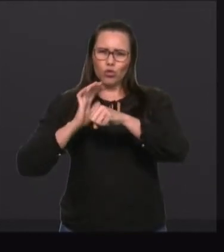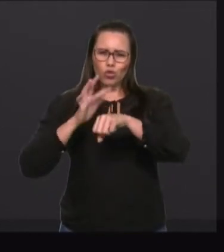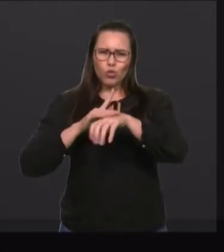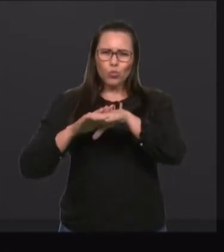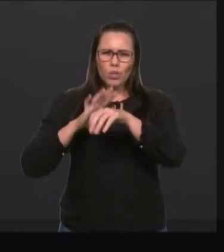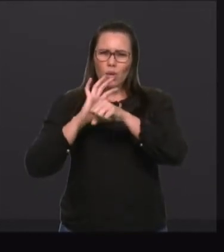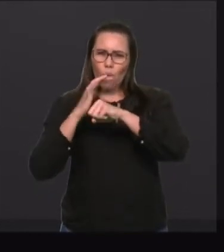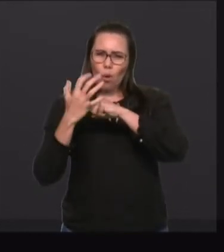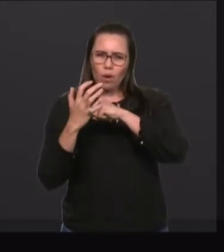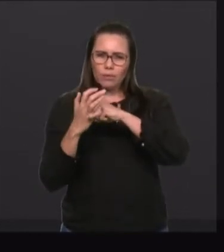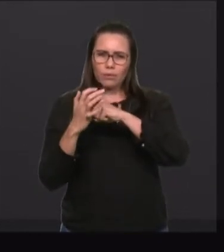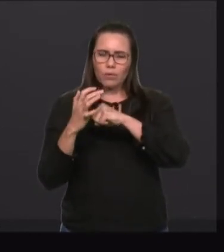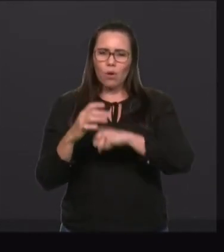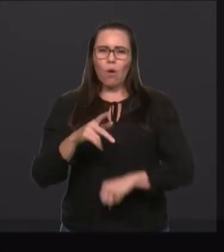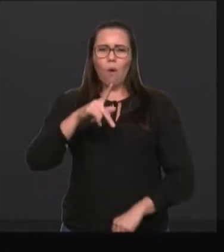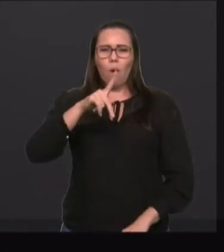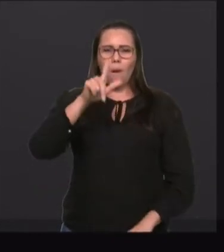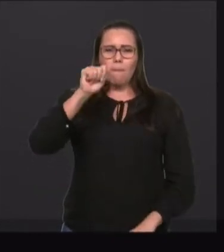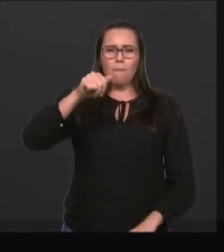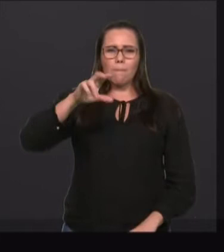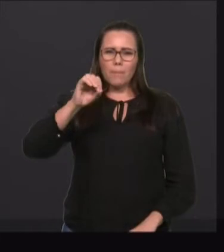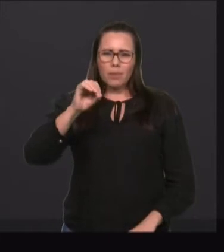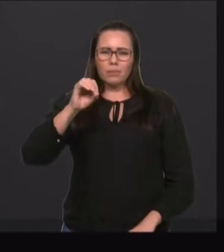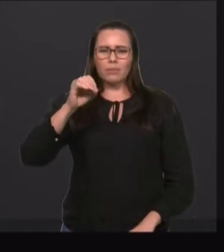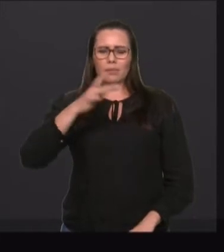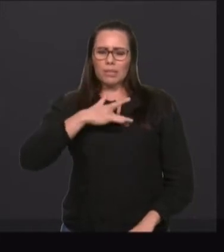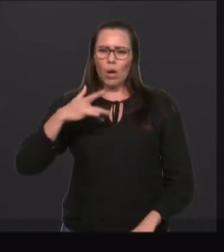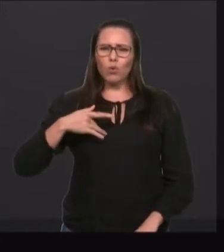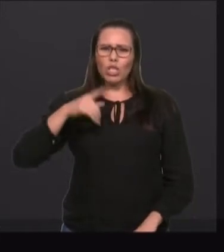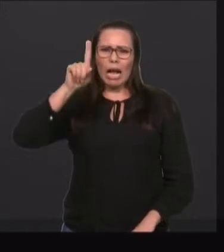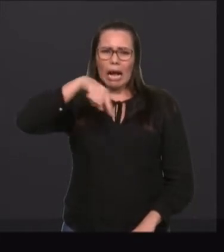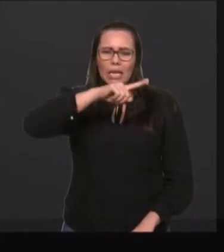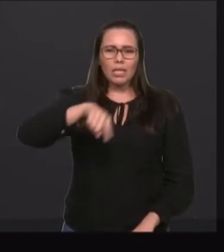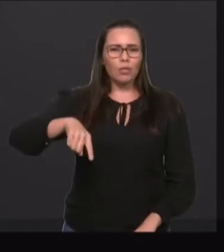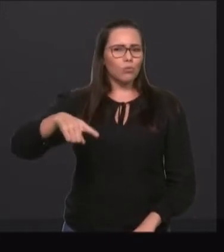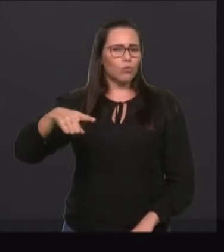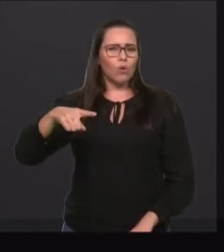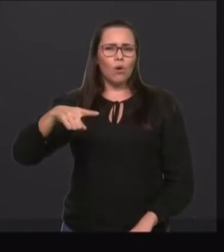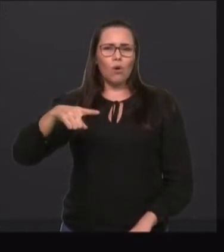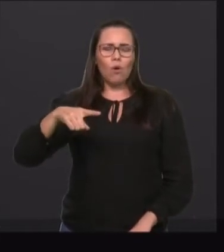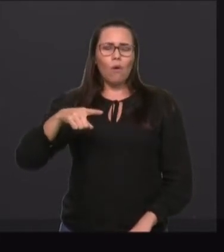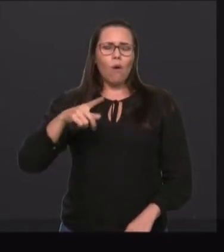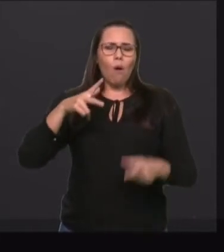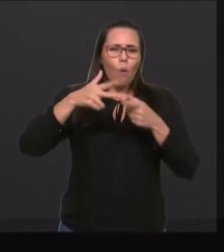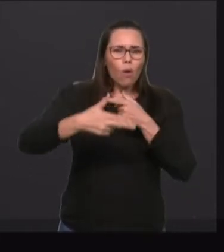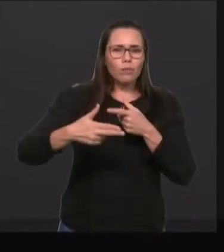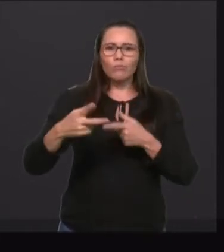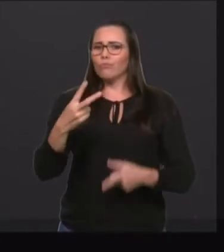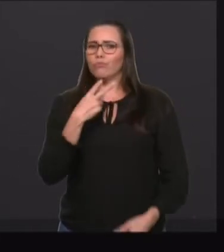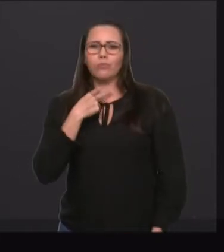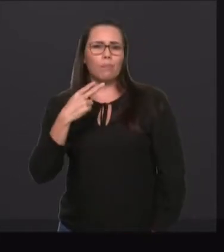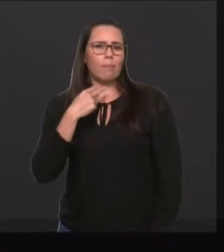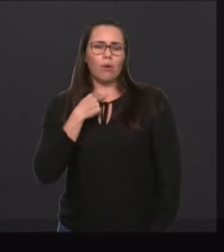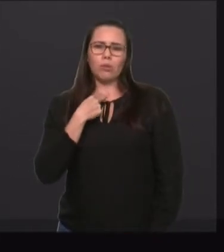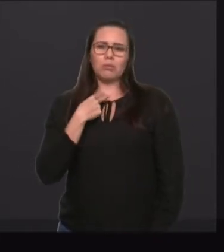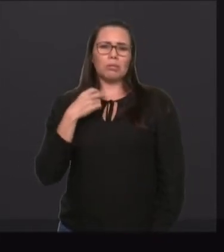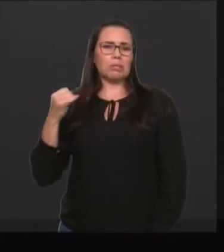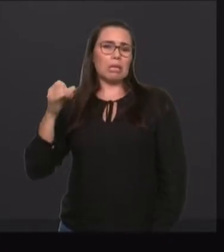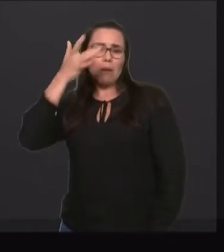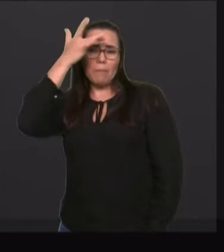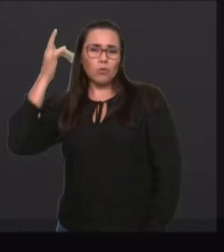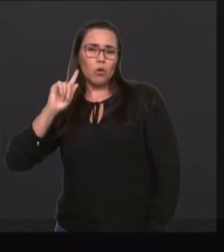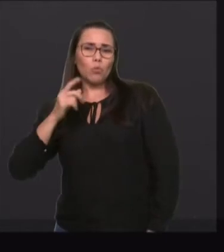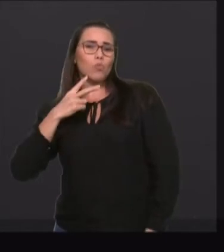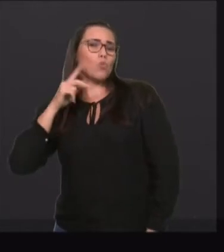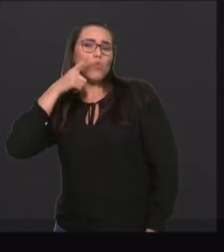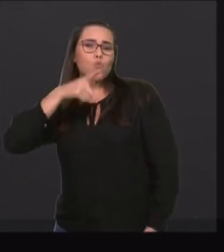também que, quando passar a pandemia, o débito acumulado neste período seja parcelado sem juros e multas.